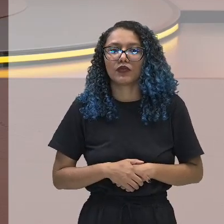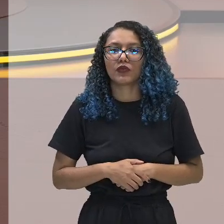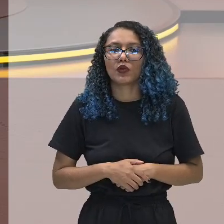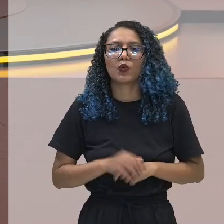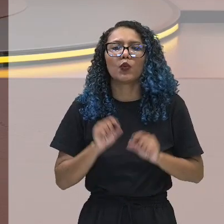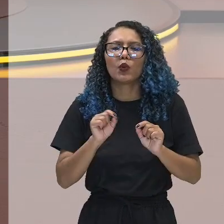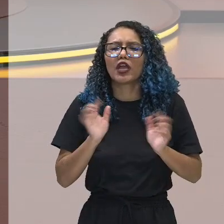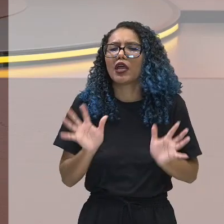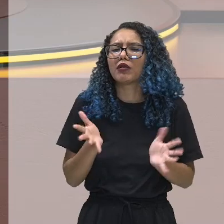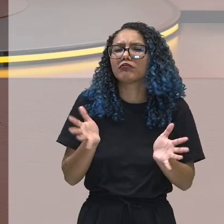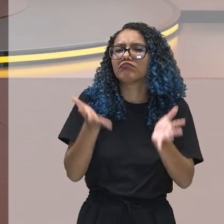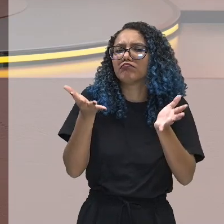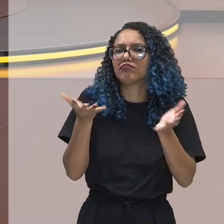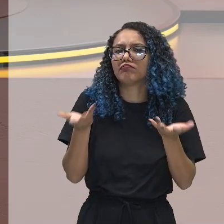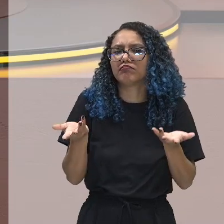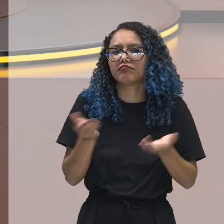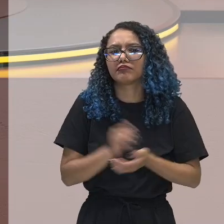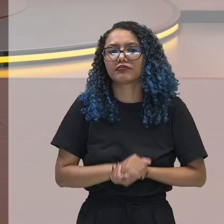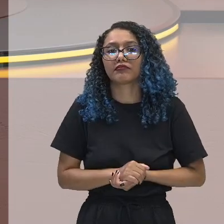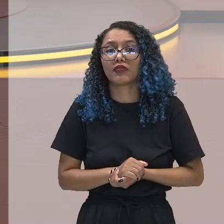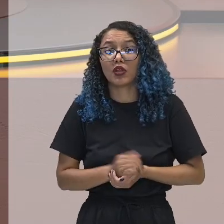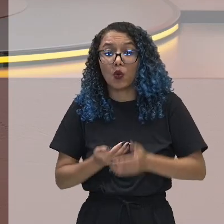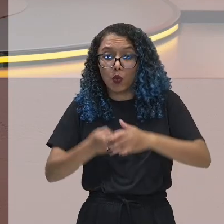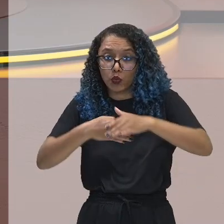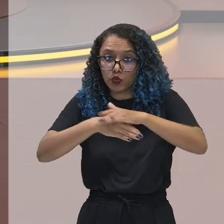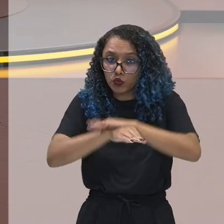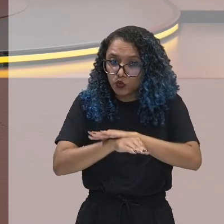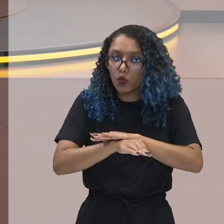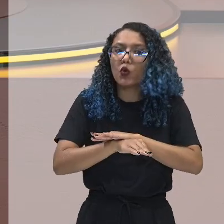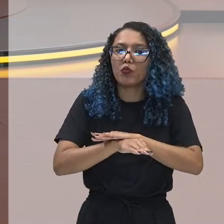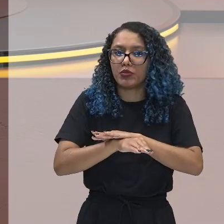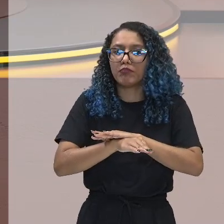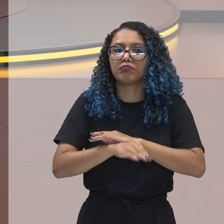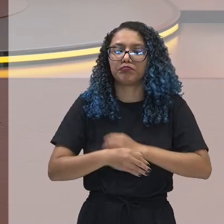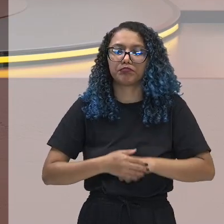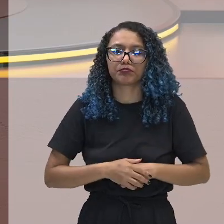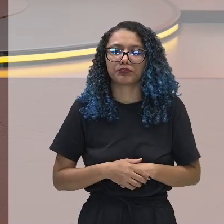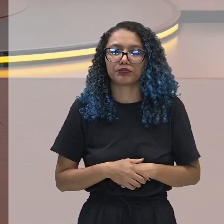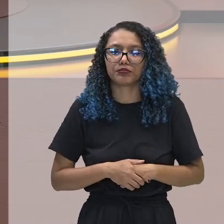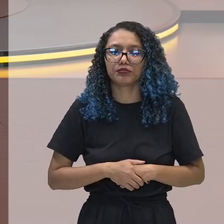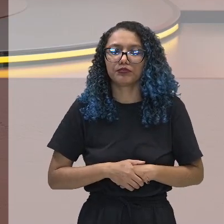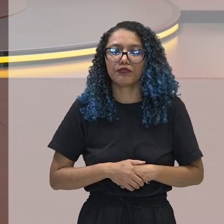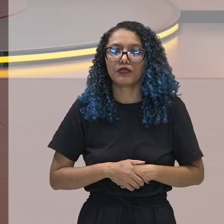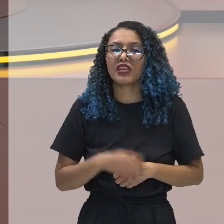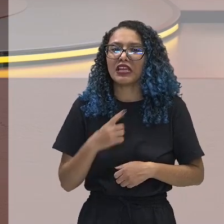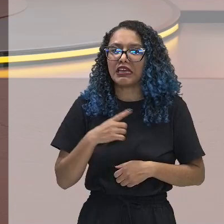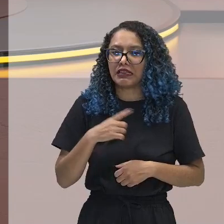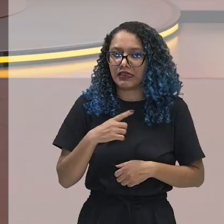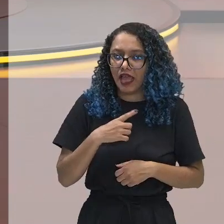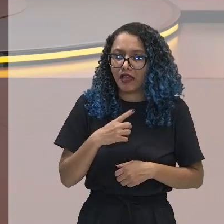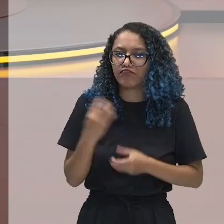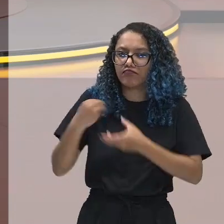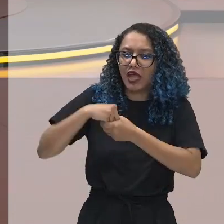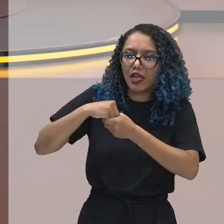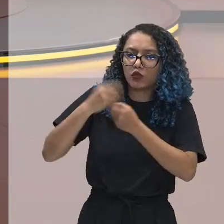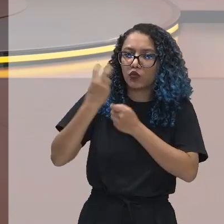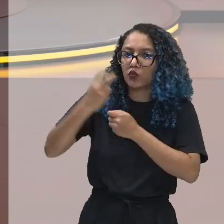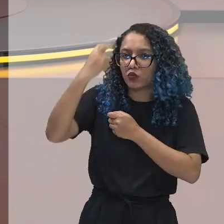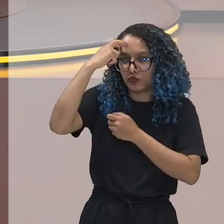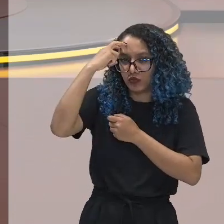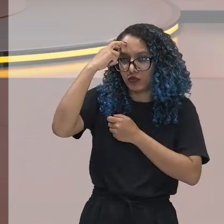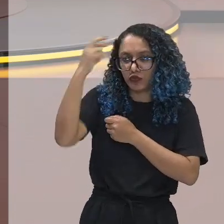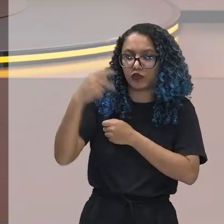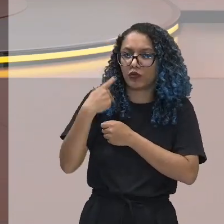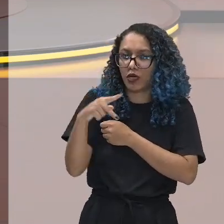costumes ou os hábitos arraigados. Aquilo que está arraigado, está na sua cultura, está